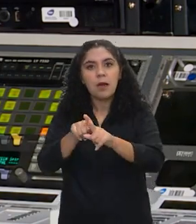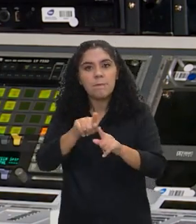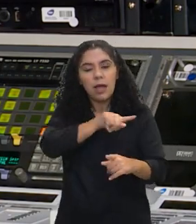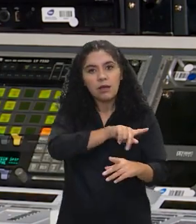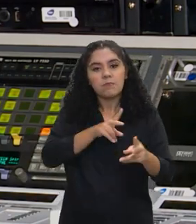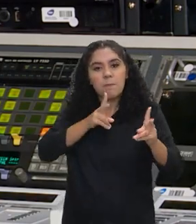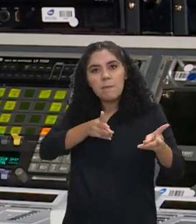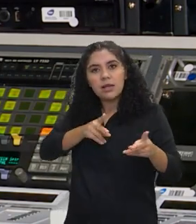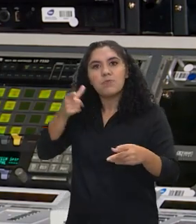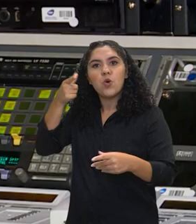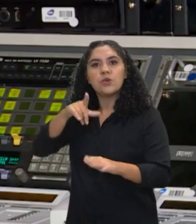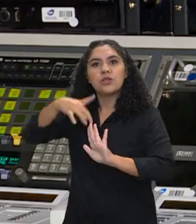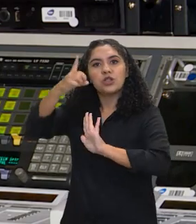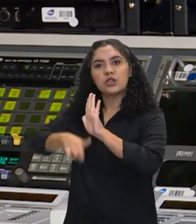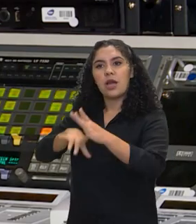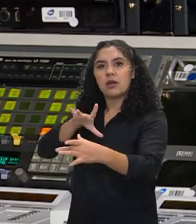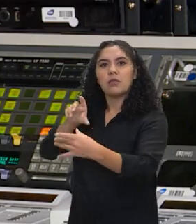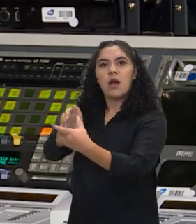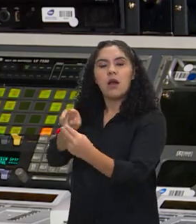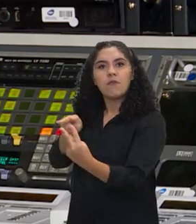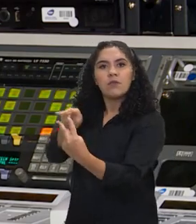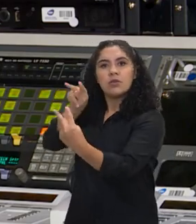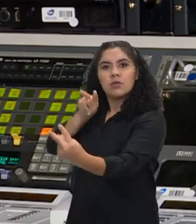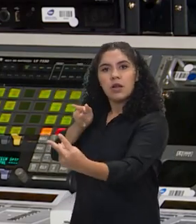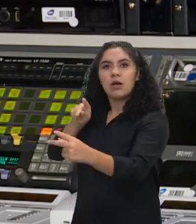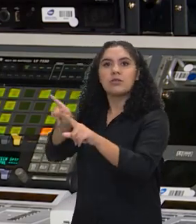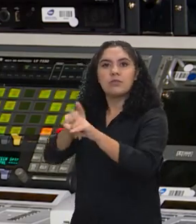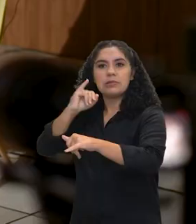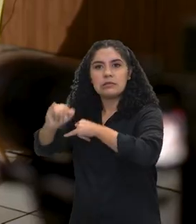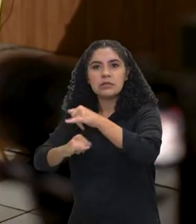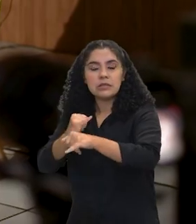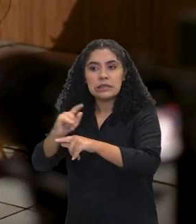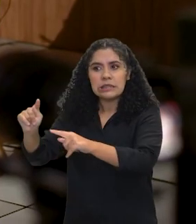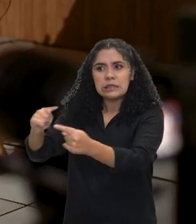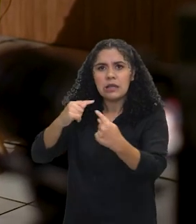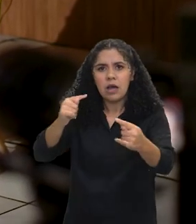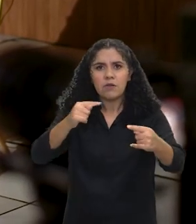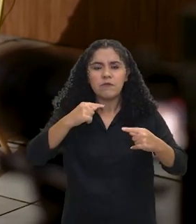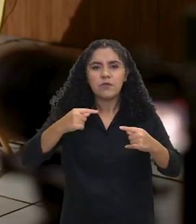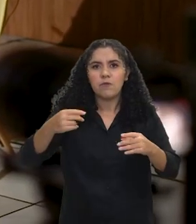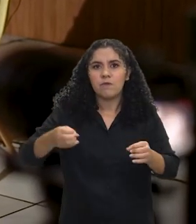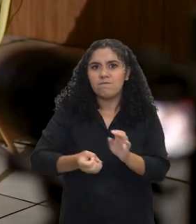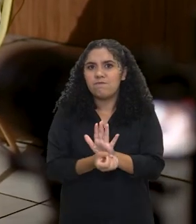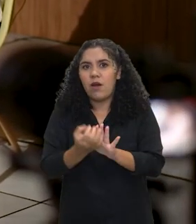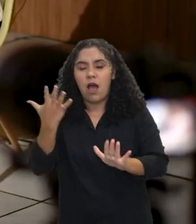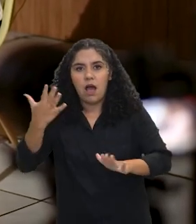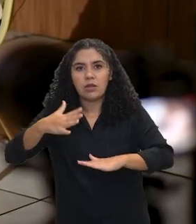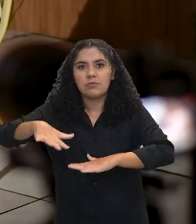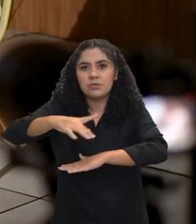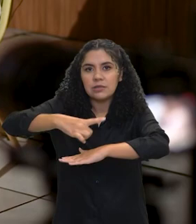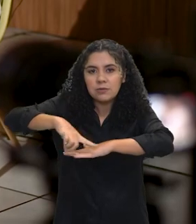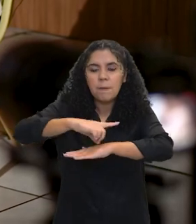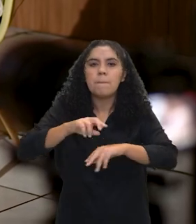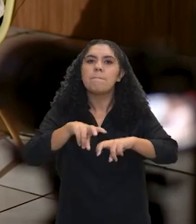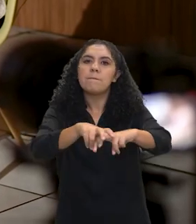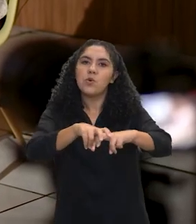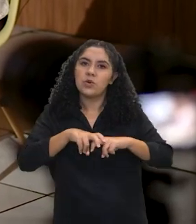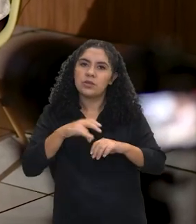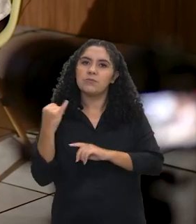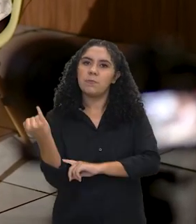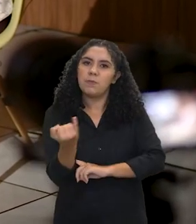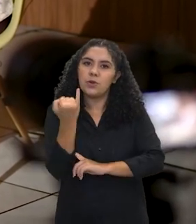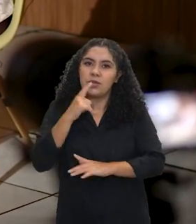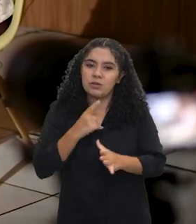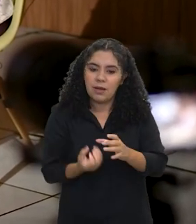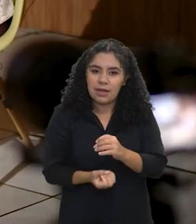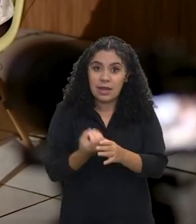online, como desafios próprios e novos do mundo digital. E aí, por isso, então, a importância de ter essa secretaria, que é